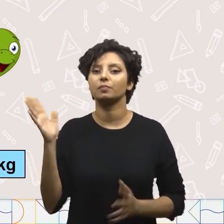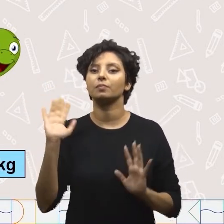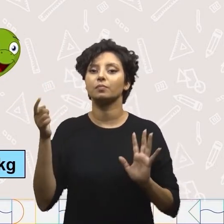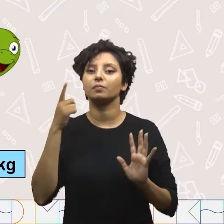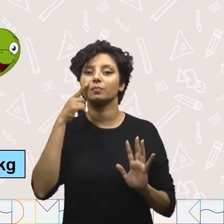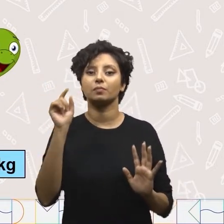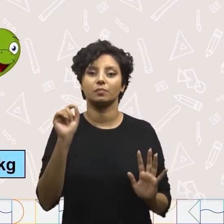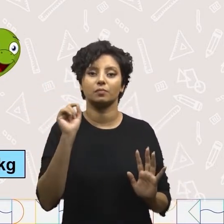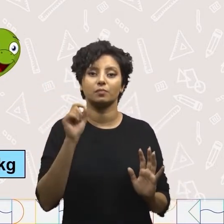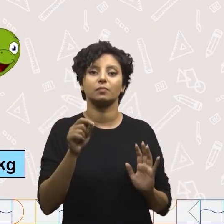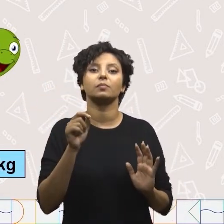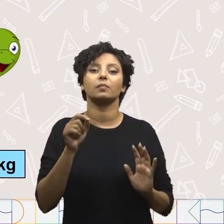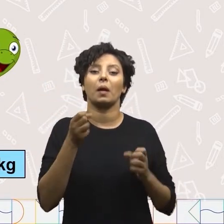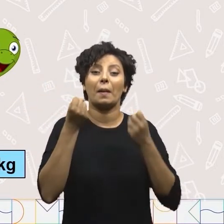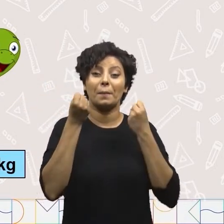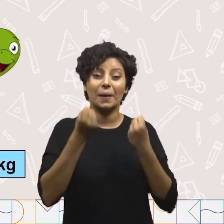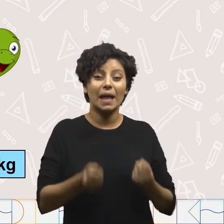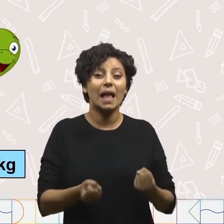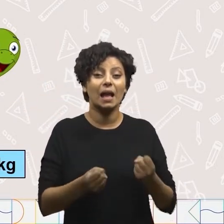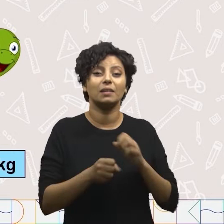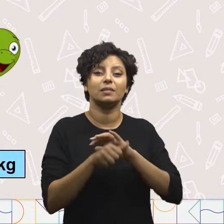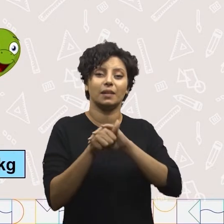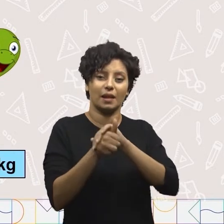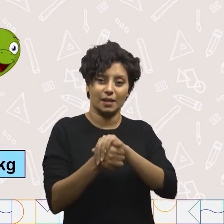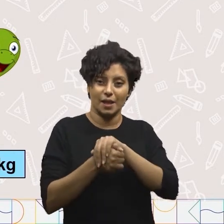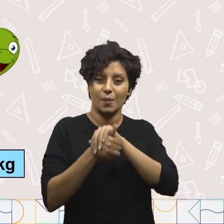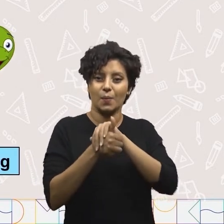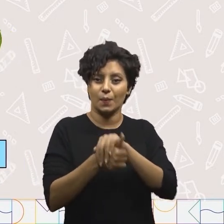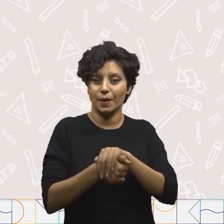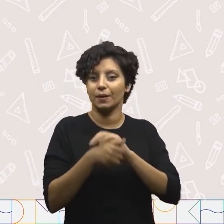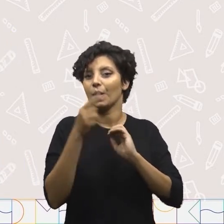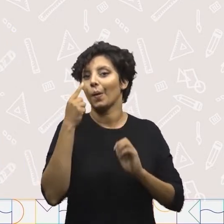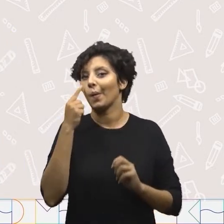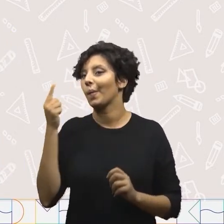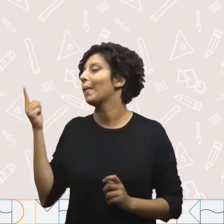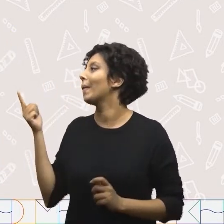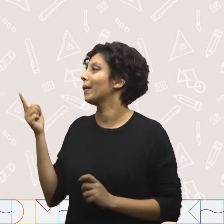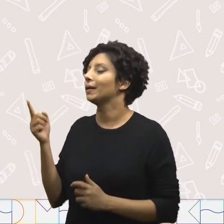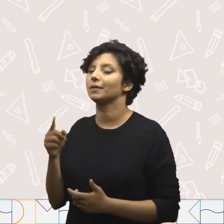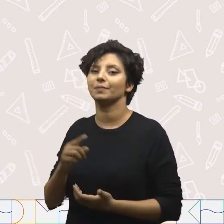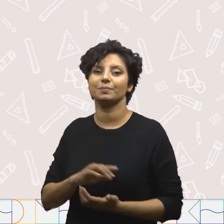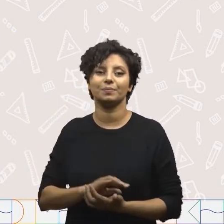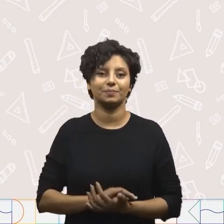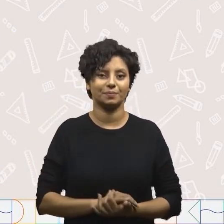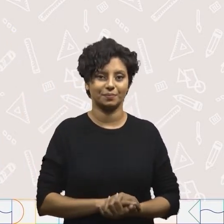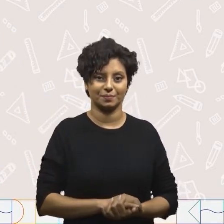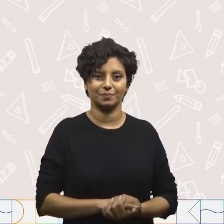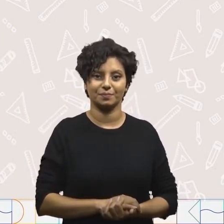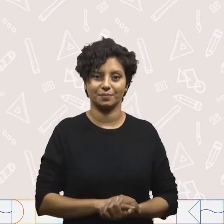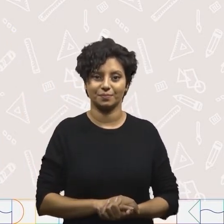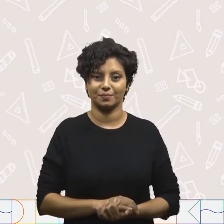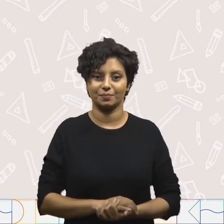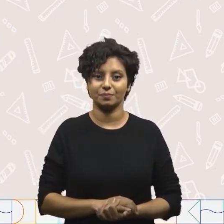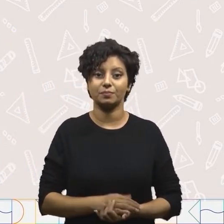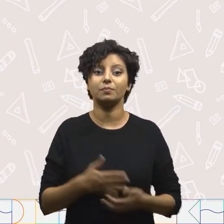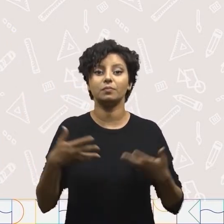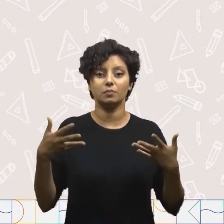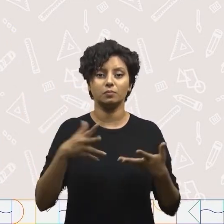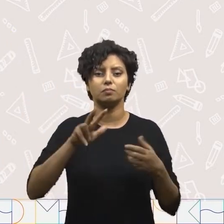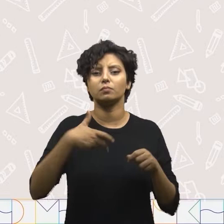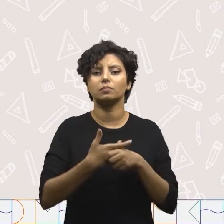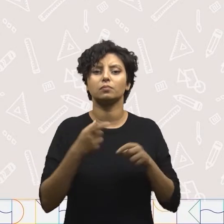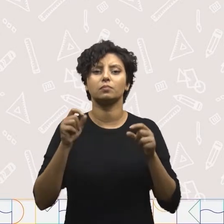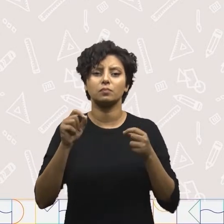nós já vimos que o mais pesado é a tartaruga. Ela tem 135 quilos.